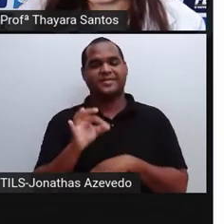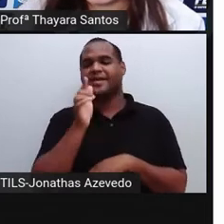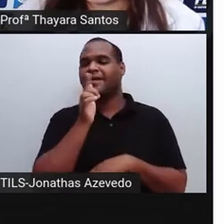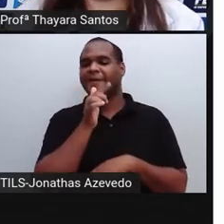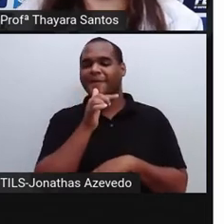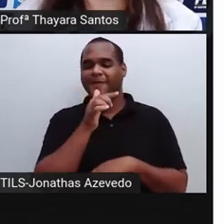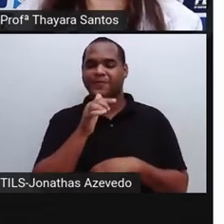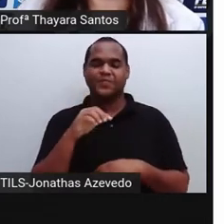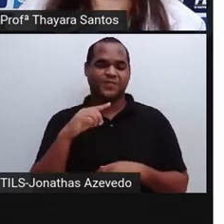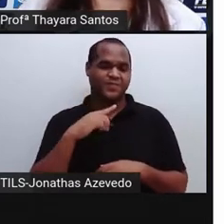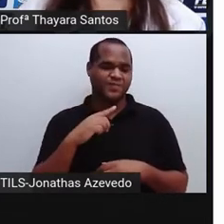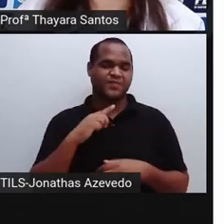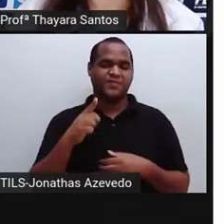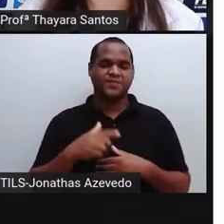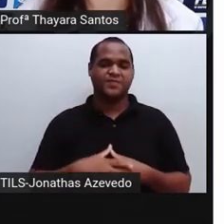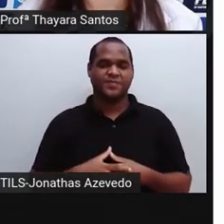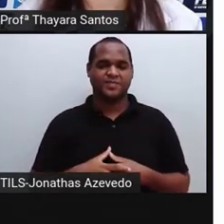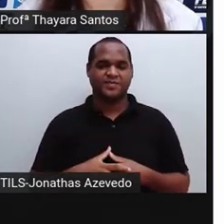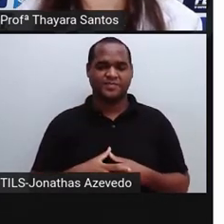aí formando.